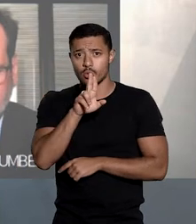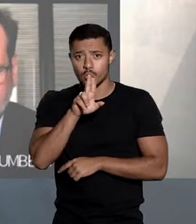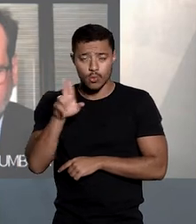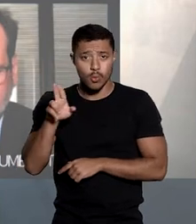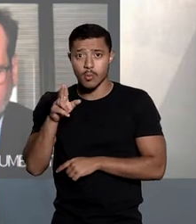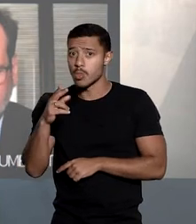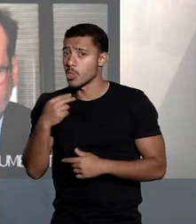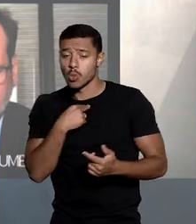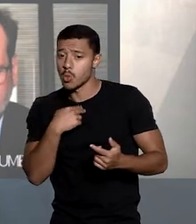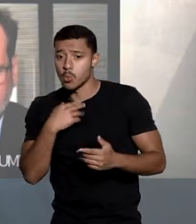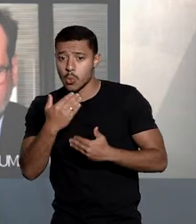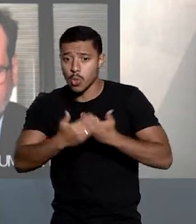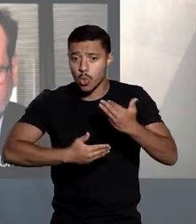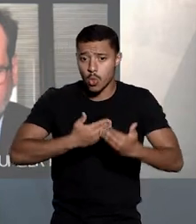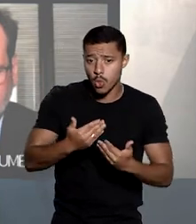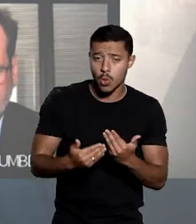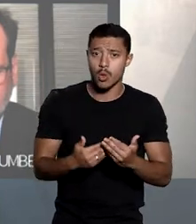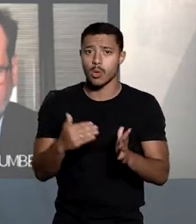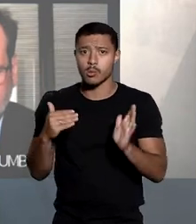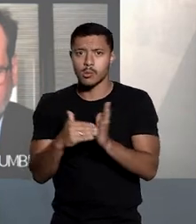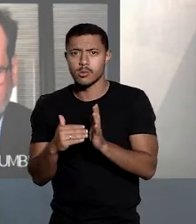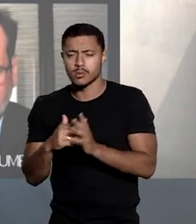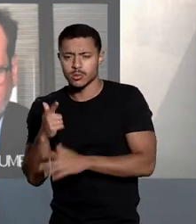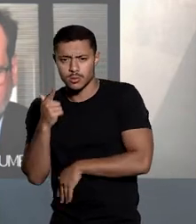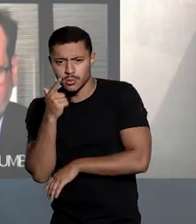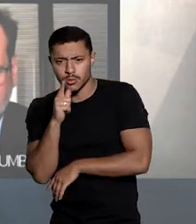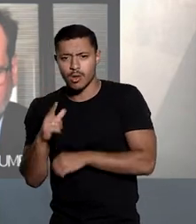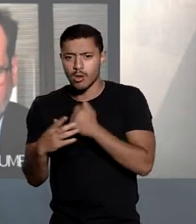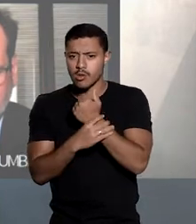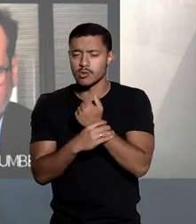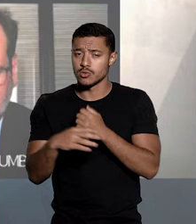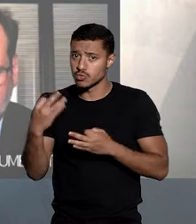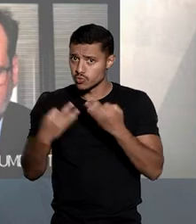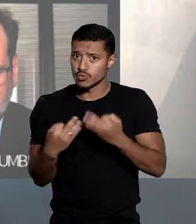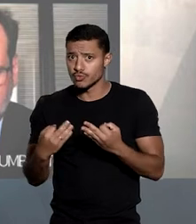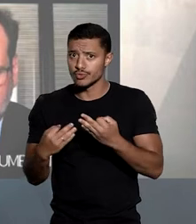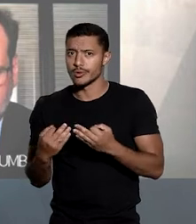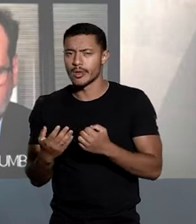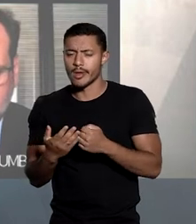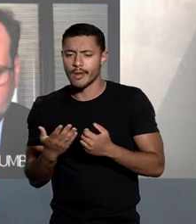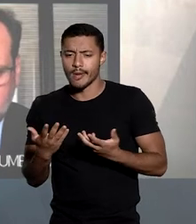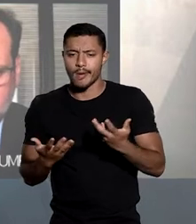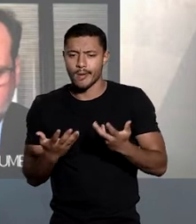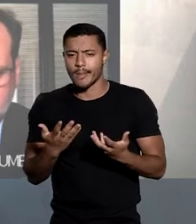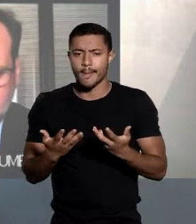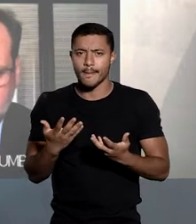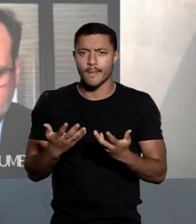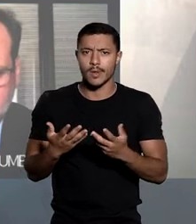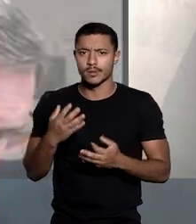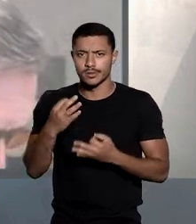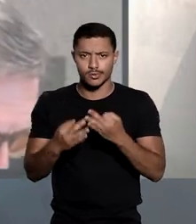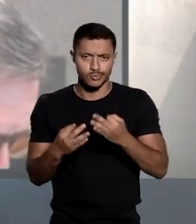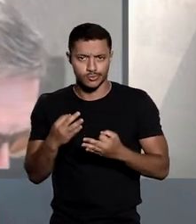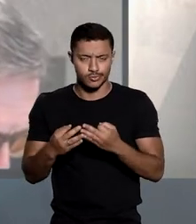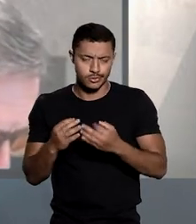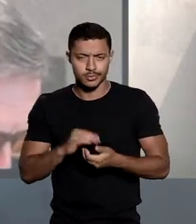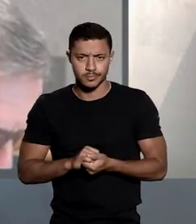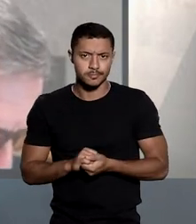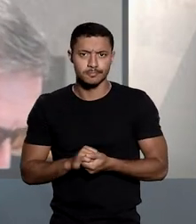em regra, imutáveis, com a finalidade de garantir a segurança jurídica e a estabilidade das relações jurídicas.